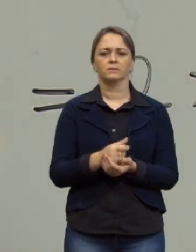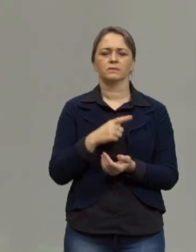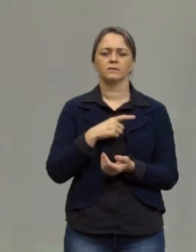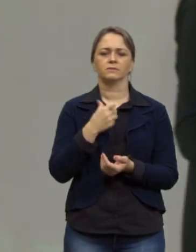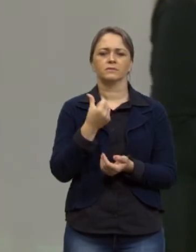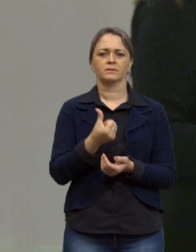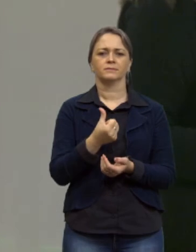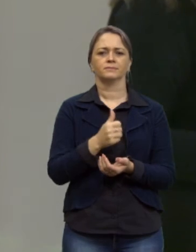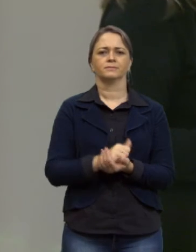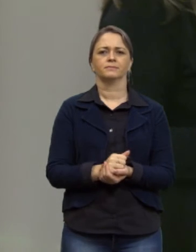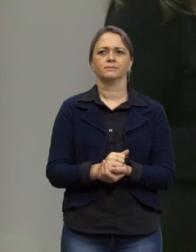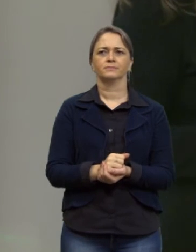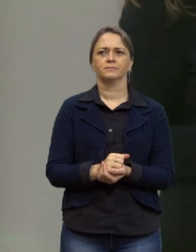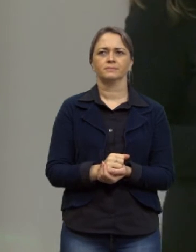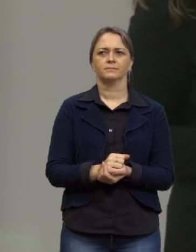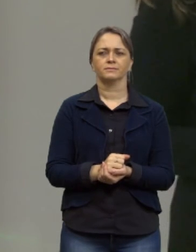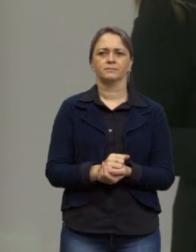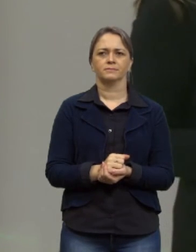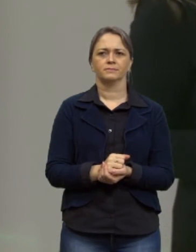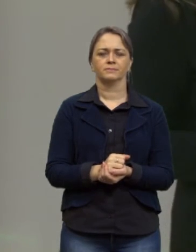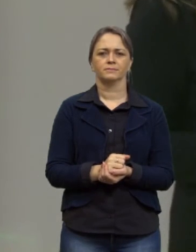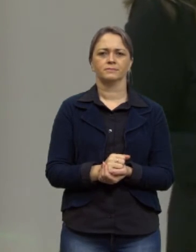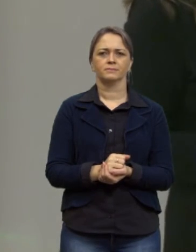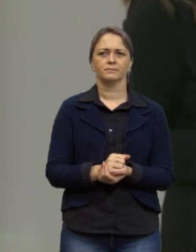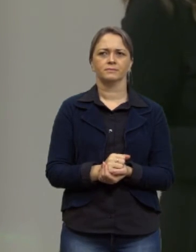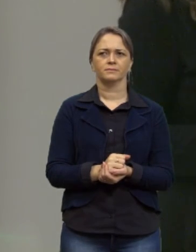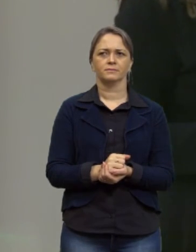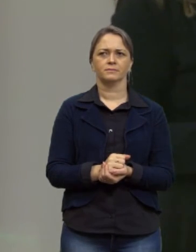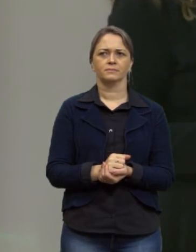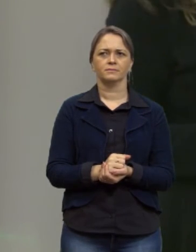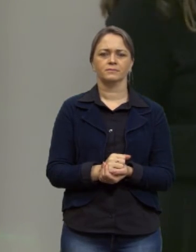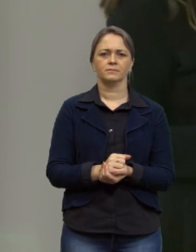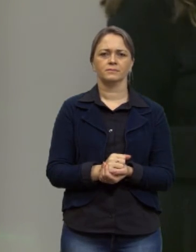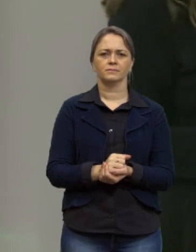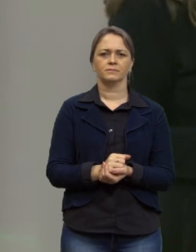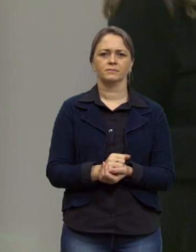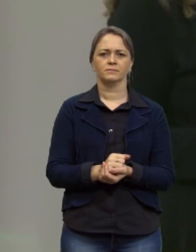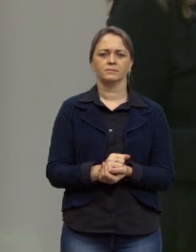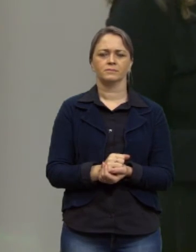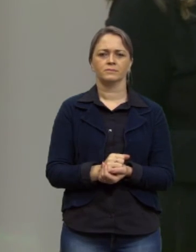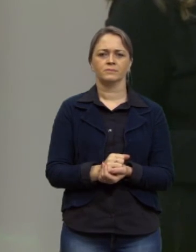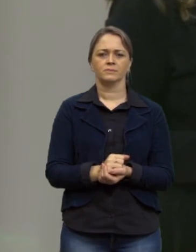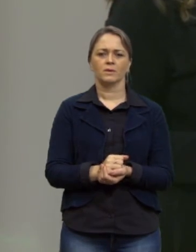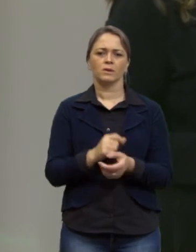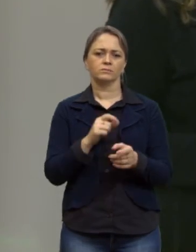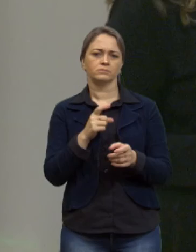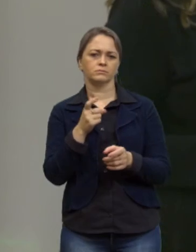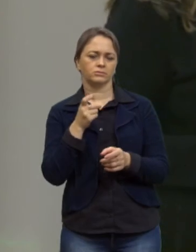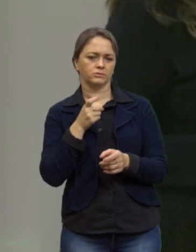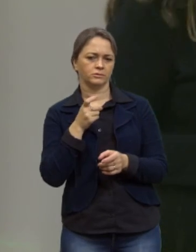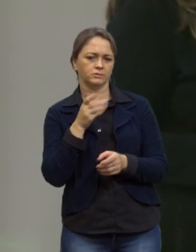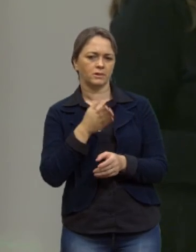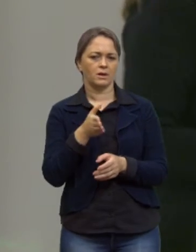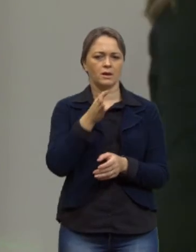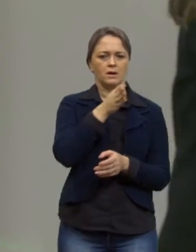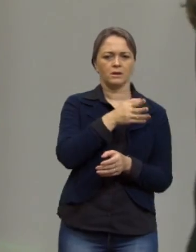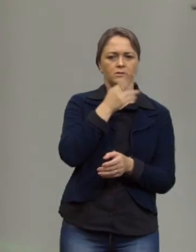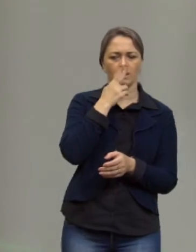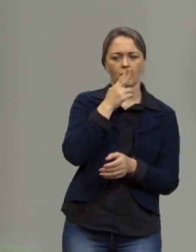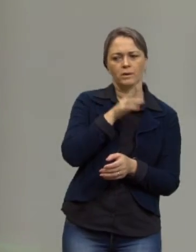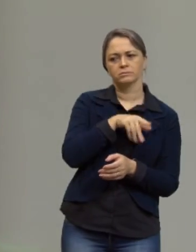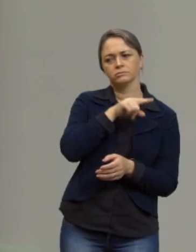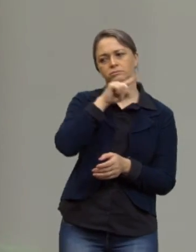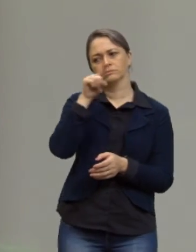agora vou colocar o termo que tem x antes do sinal de igualdade e que não tem para